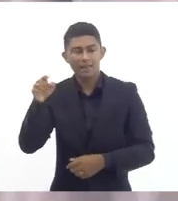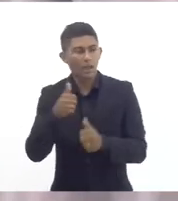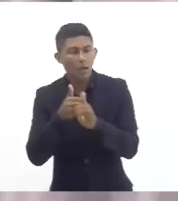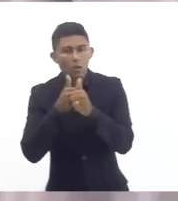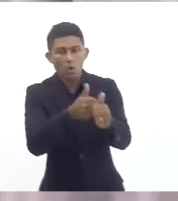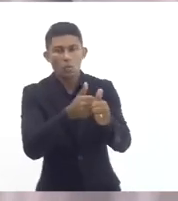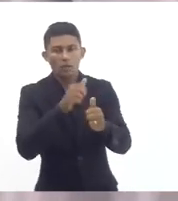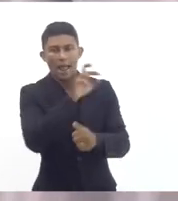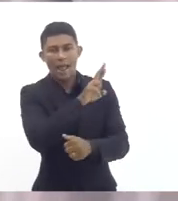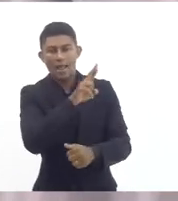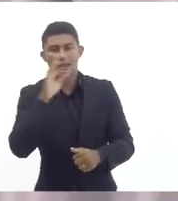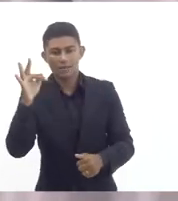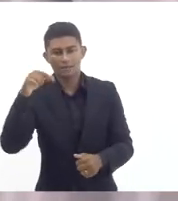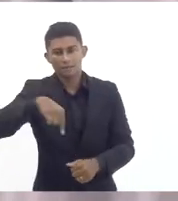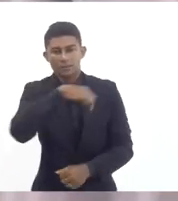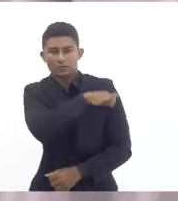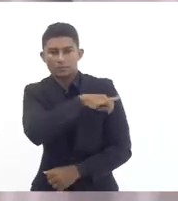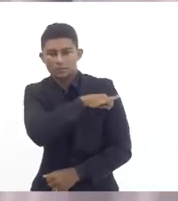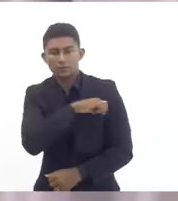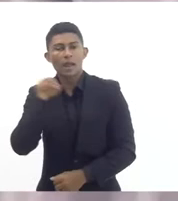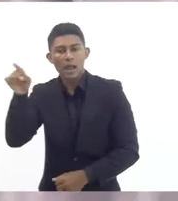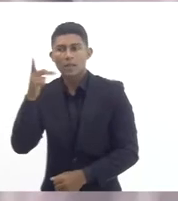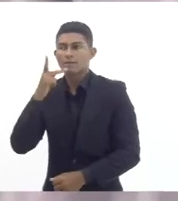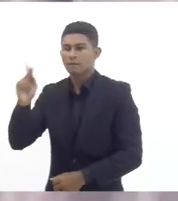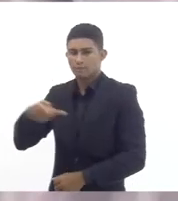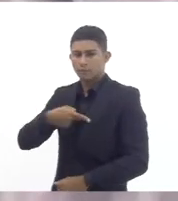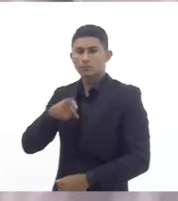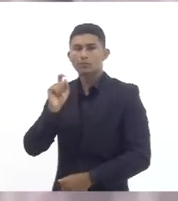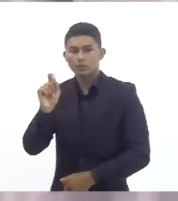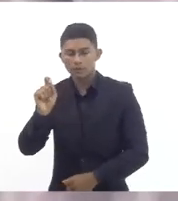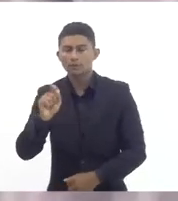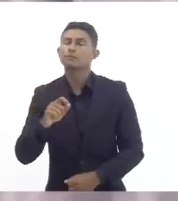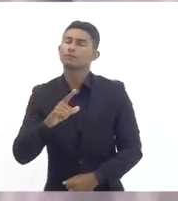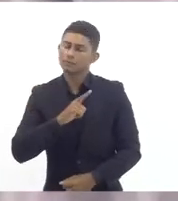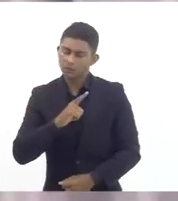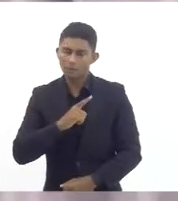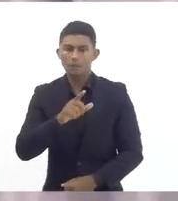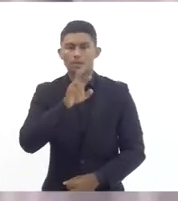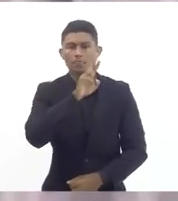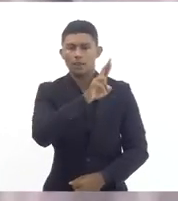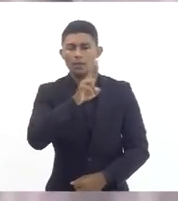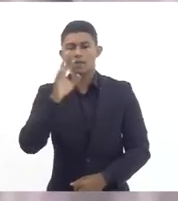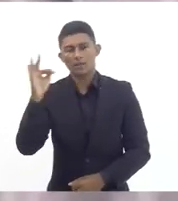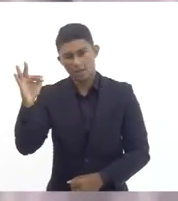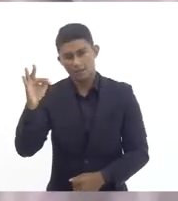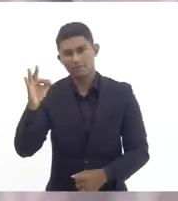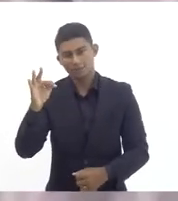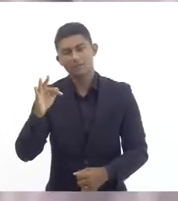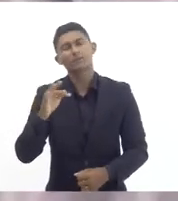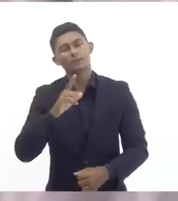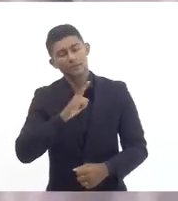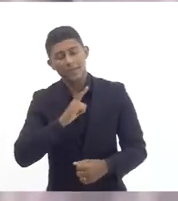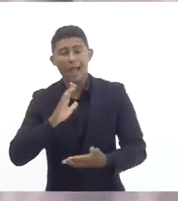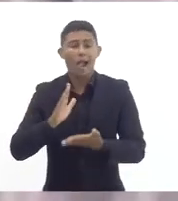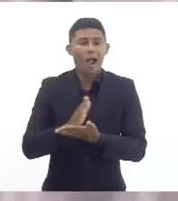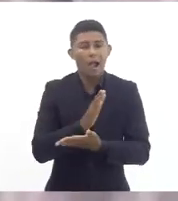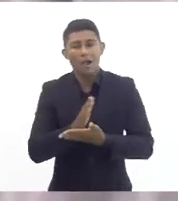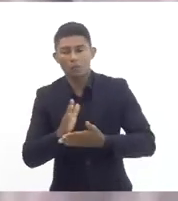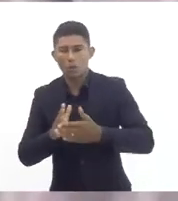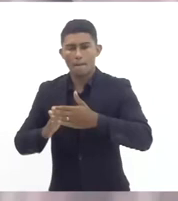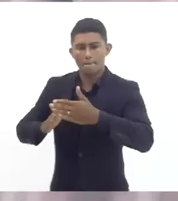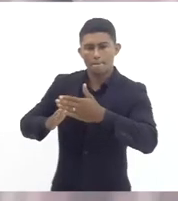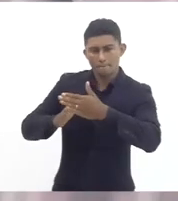colocadas então entendendo que embora o regime seja um limitador o que a gente está vendo são carências que